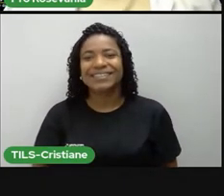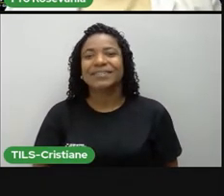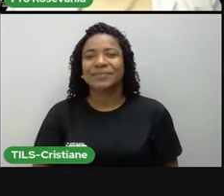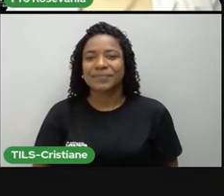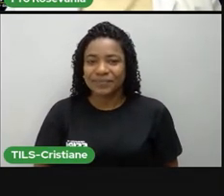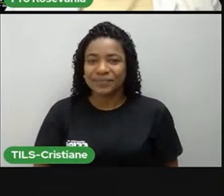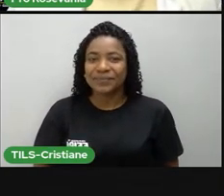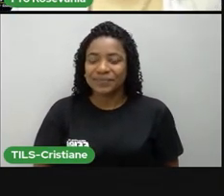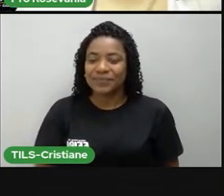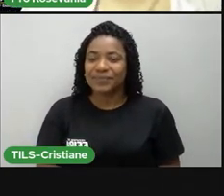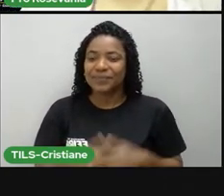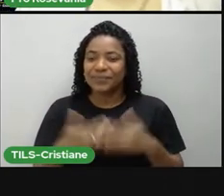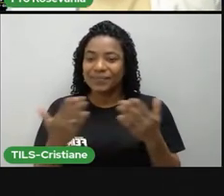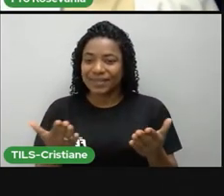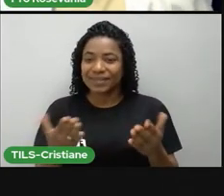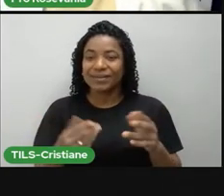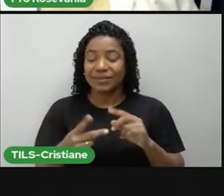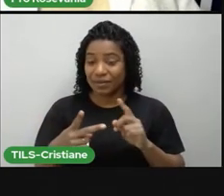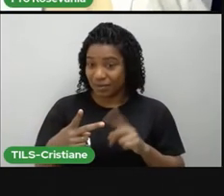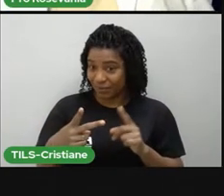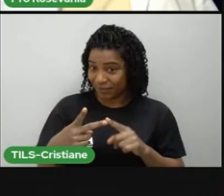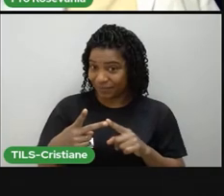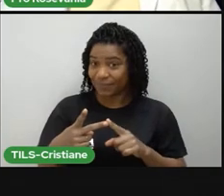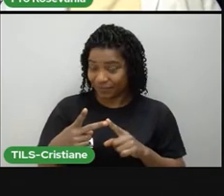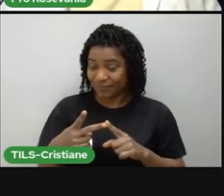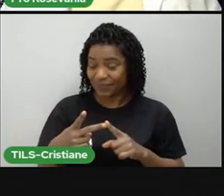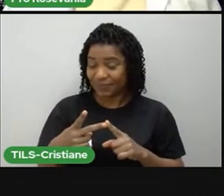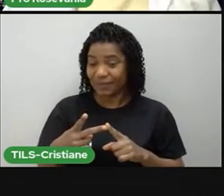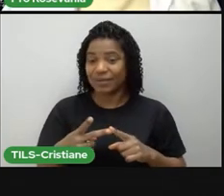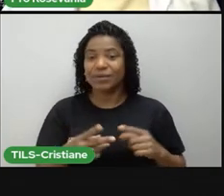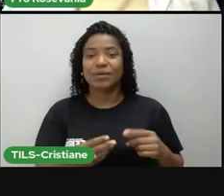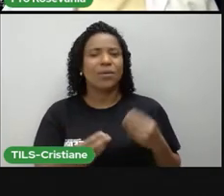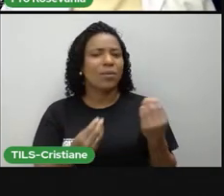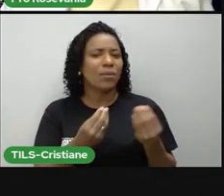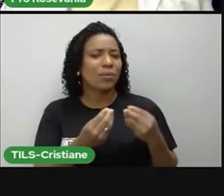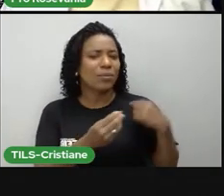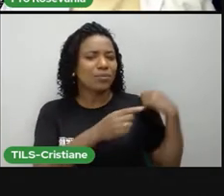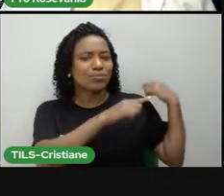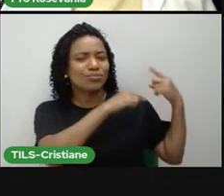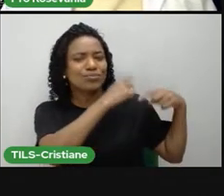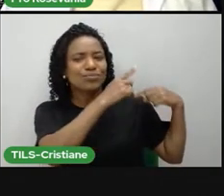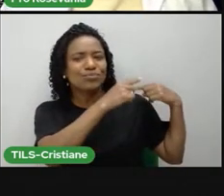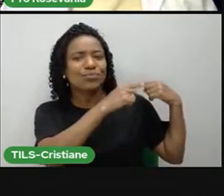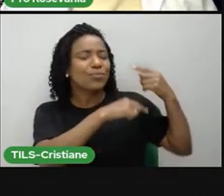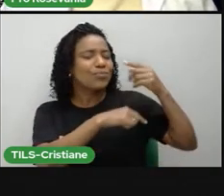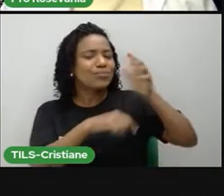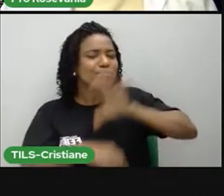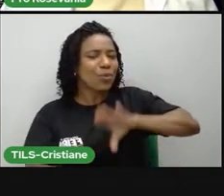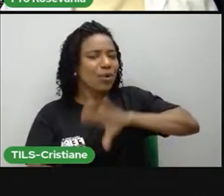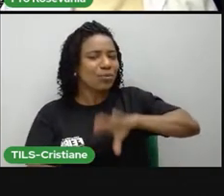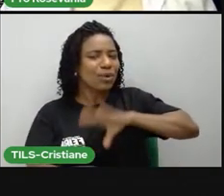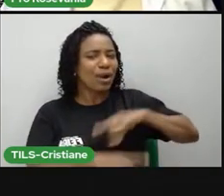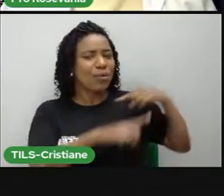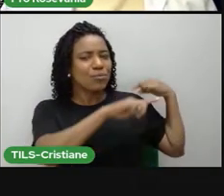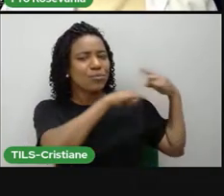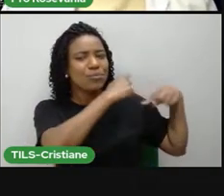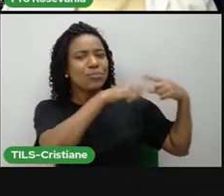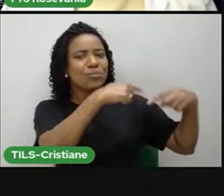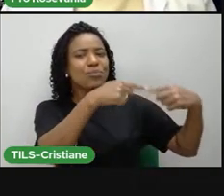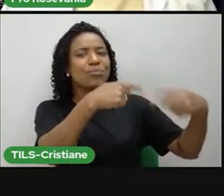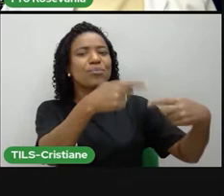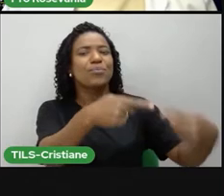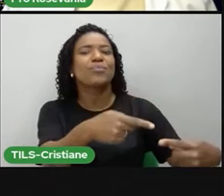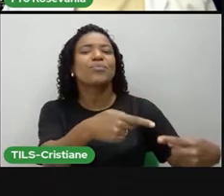agora mudamos, né, para a cultura dos povos colonizadores, né, no caso os povos portugueses. E eles influenciaram